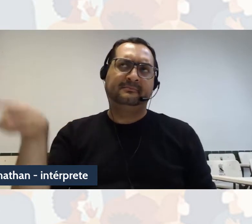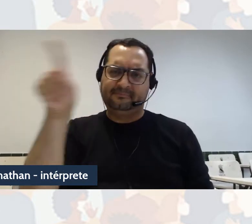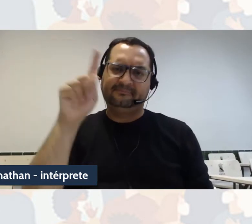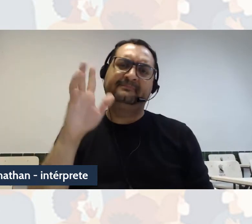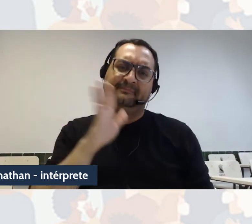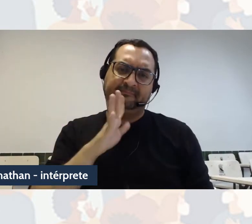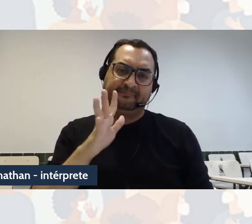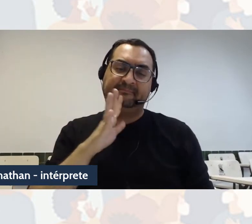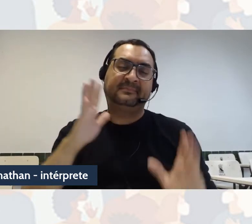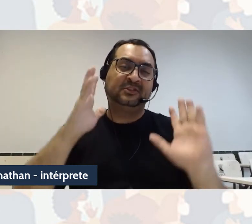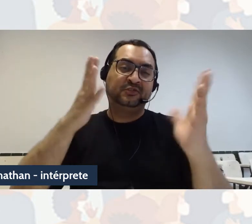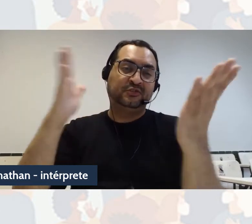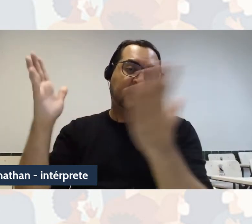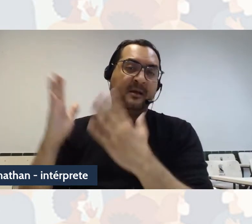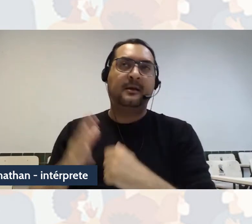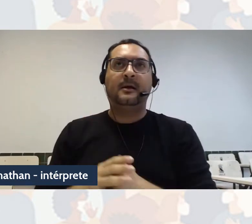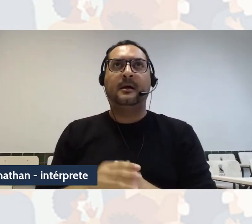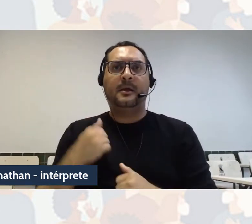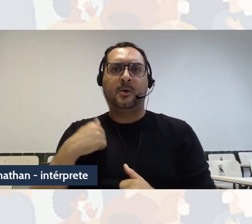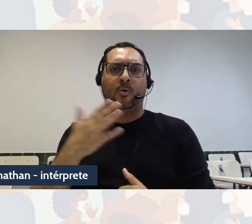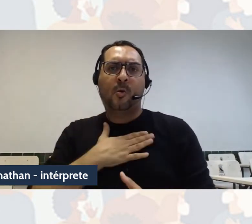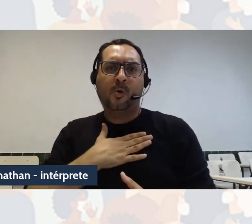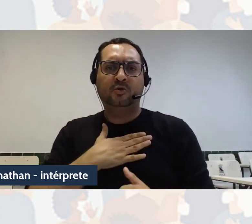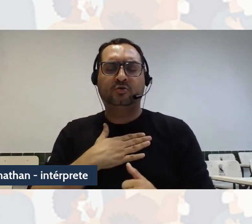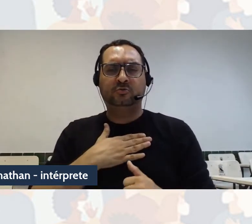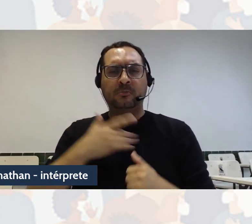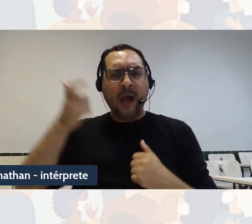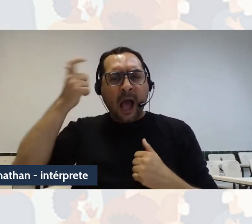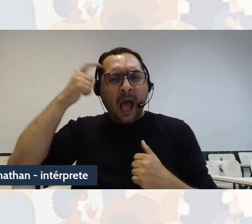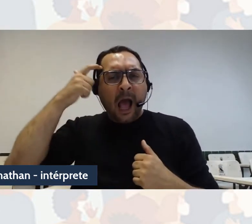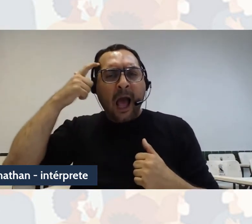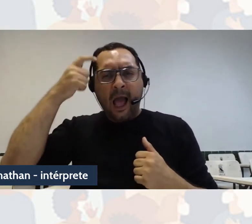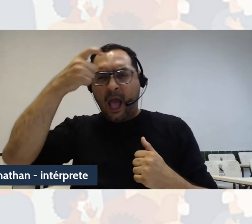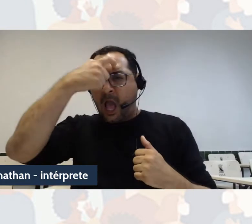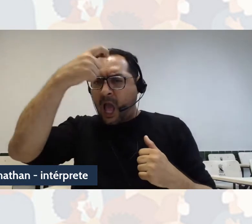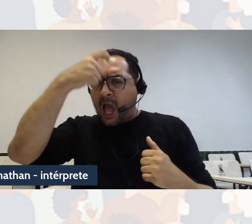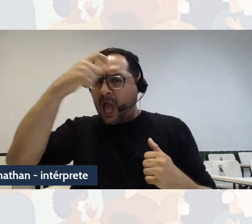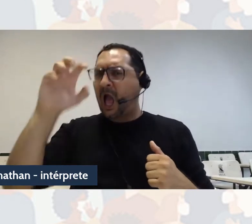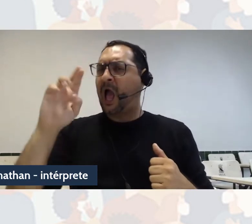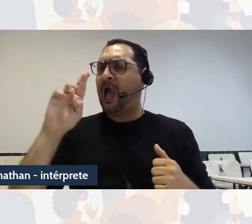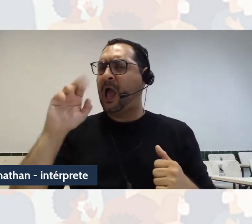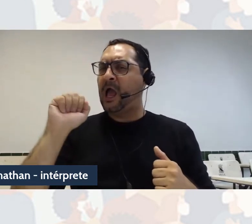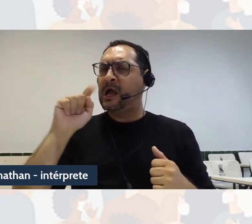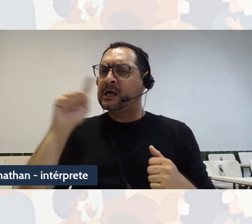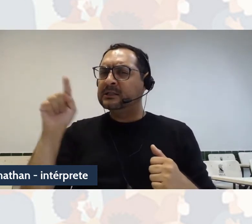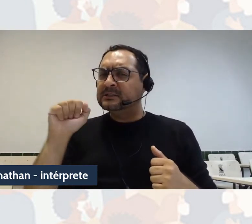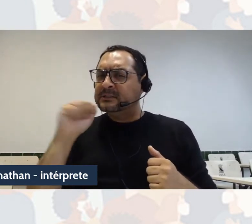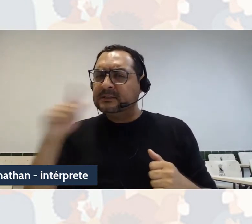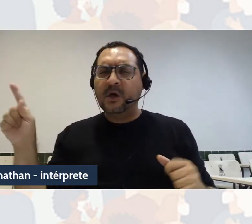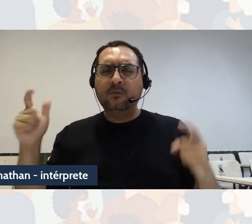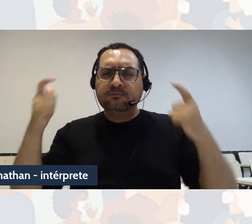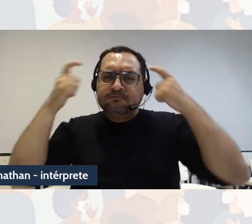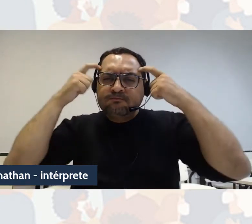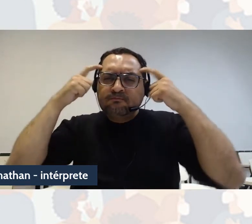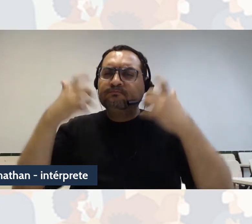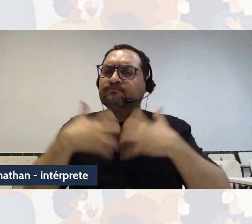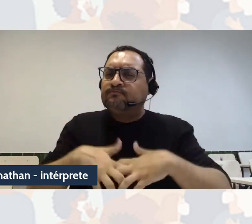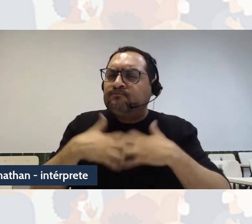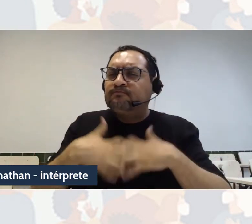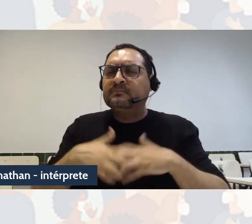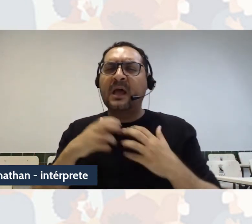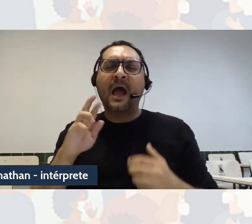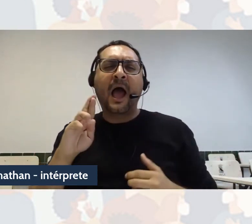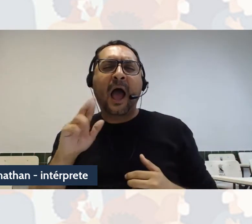predomínio do racionalismo, da razão, né, proveniente das revoluções científicas aí do século 16 e 17,